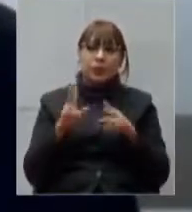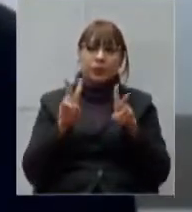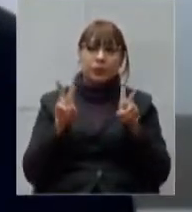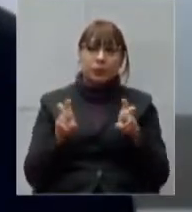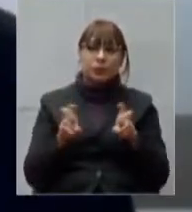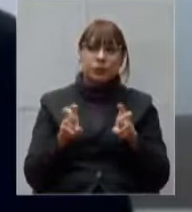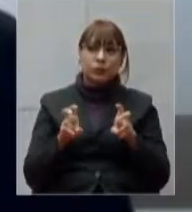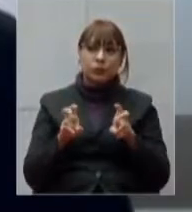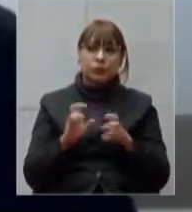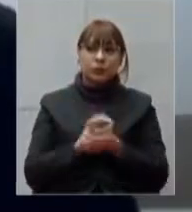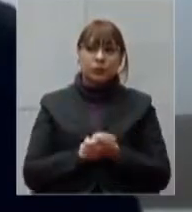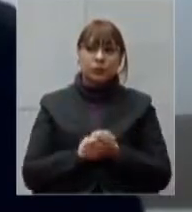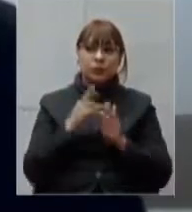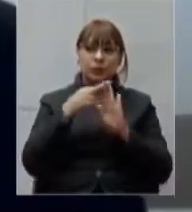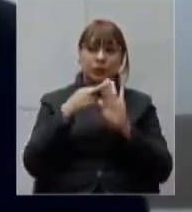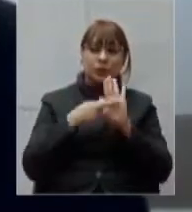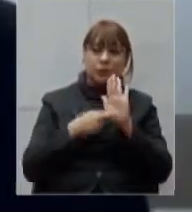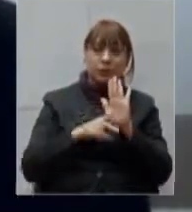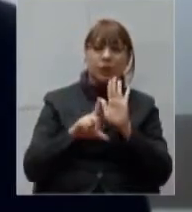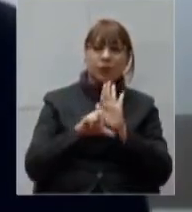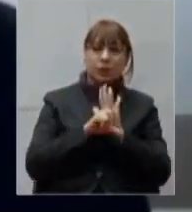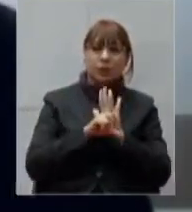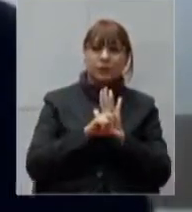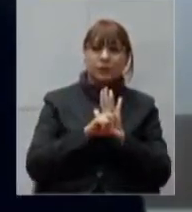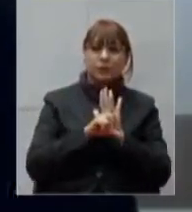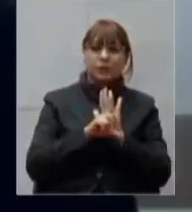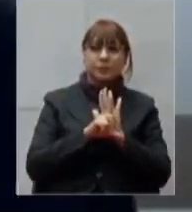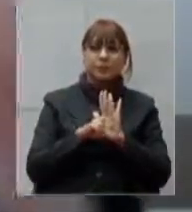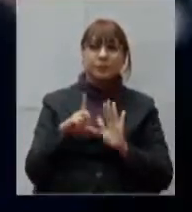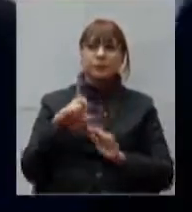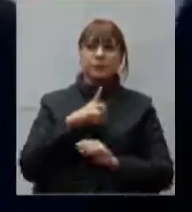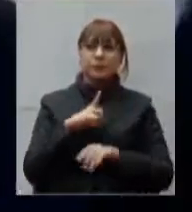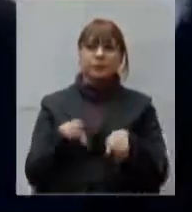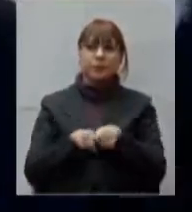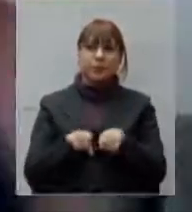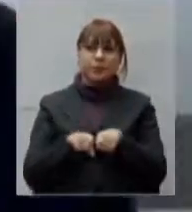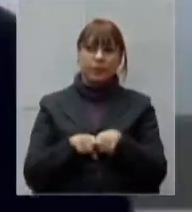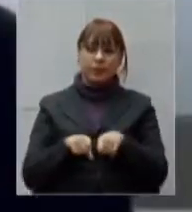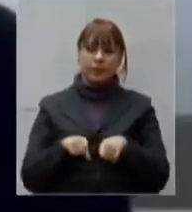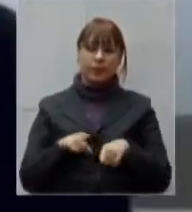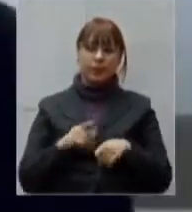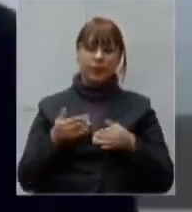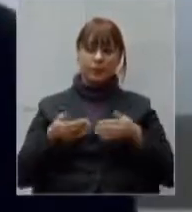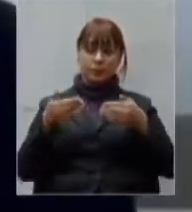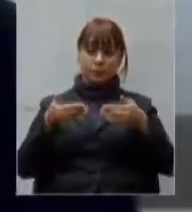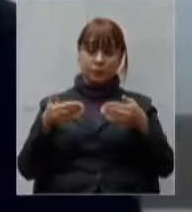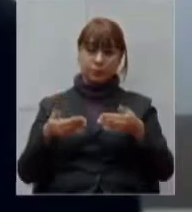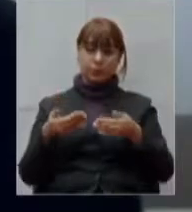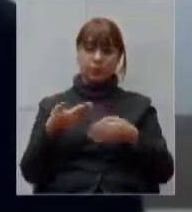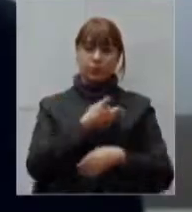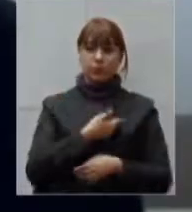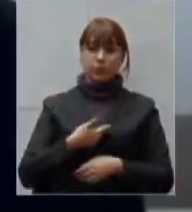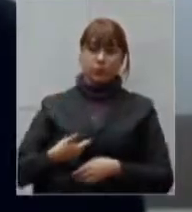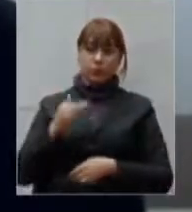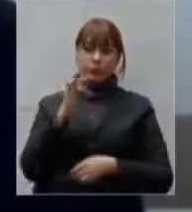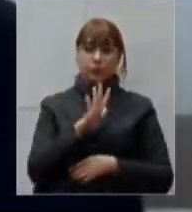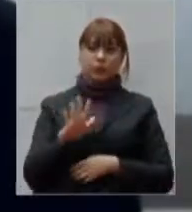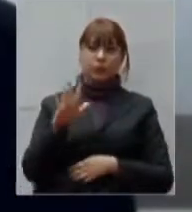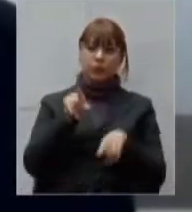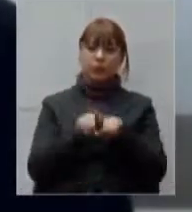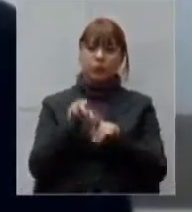das regras nós tivemos aqui uma intervenção do Ministério Público Federal e da Justiça Federal